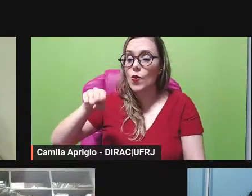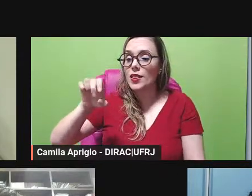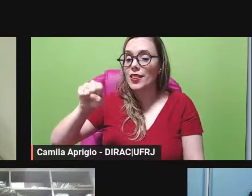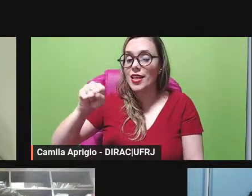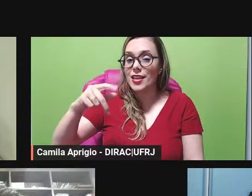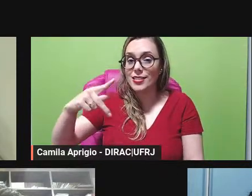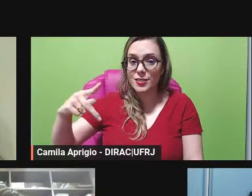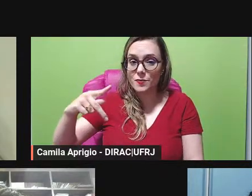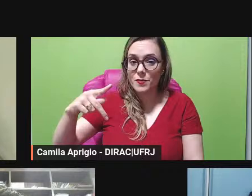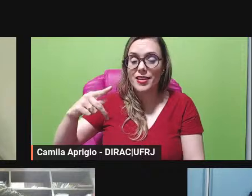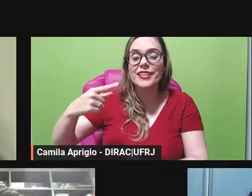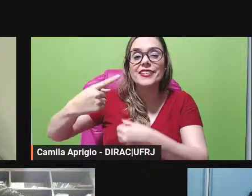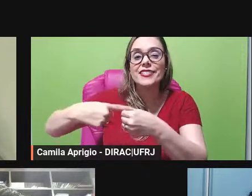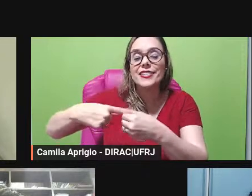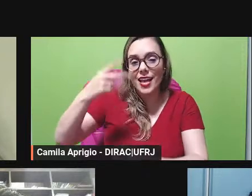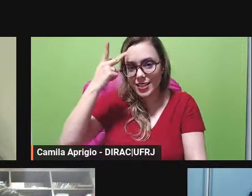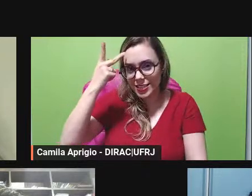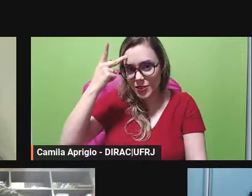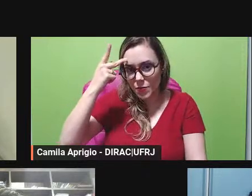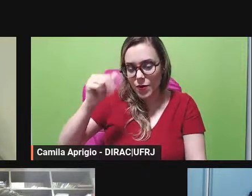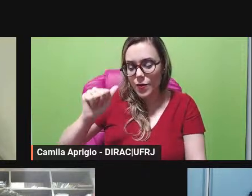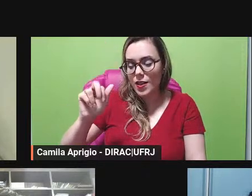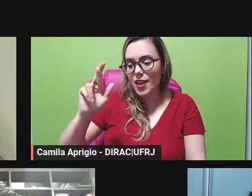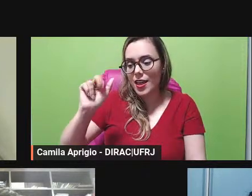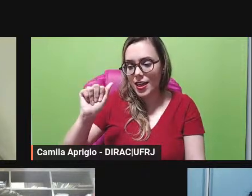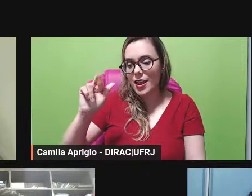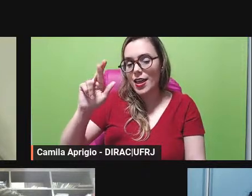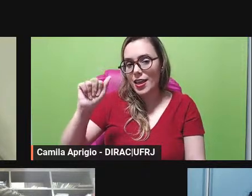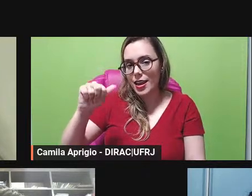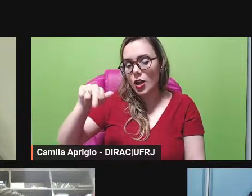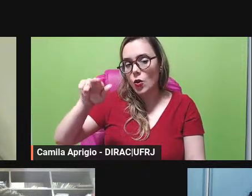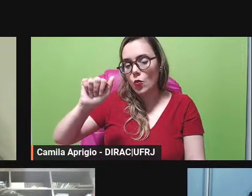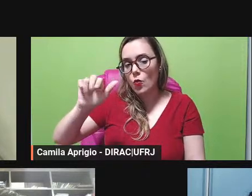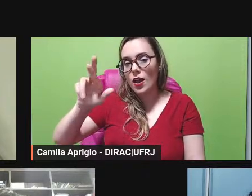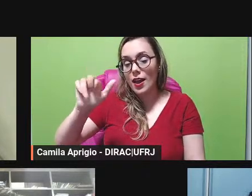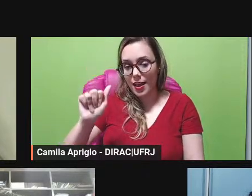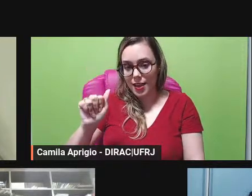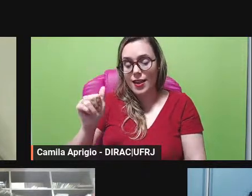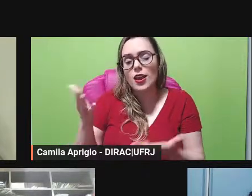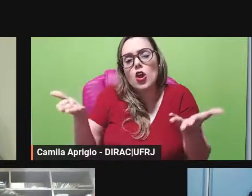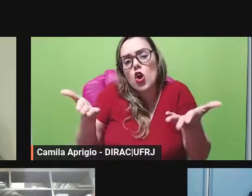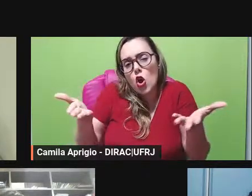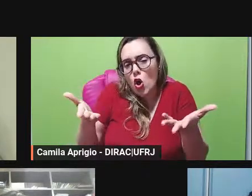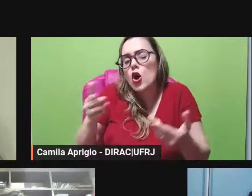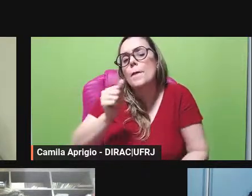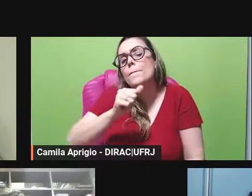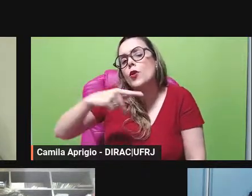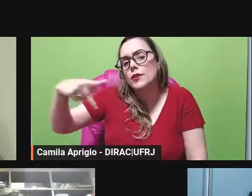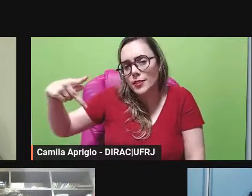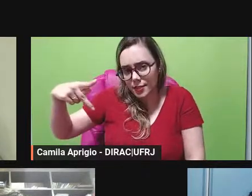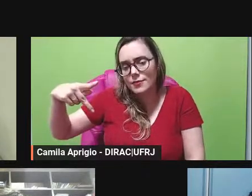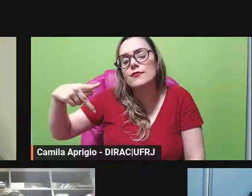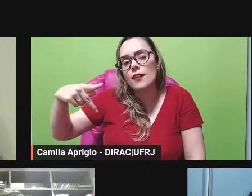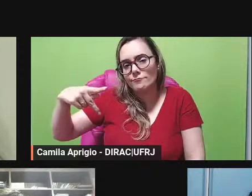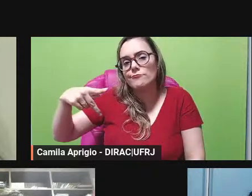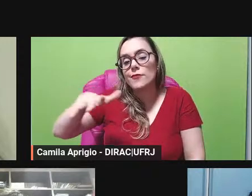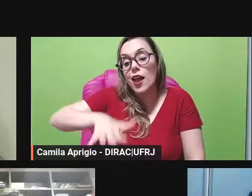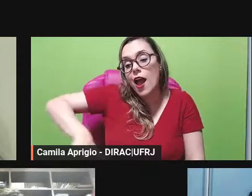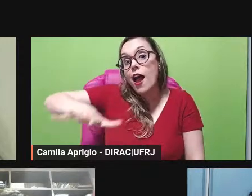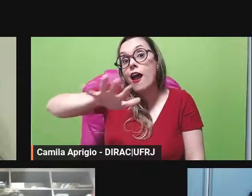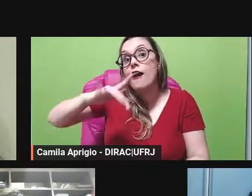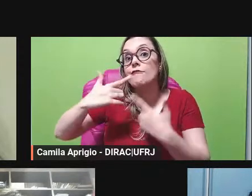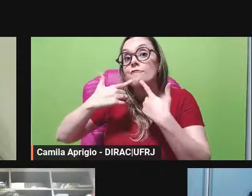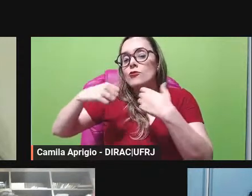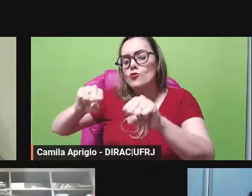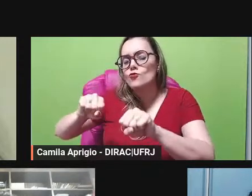mantém-se vinculada ao departamento de linguística e ao programa de pós-graduação em estudos literários da mesma instituição